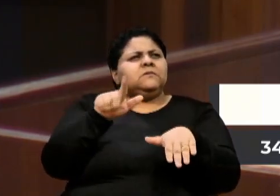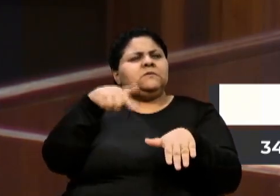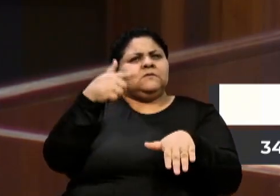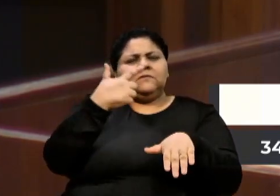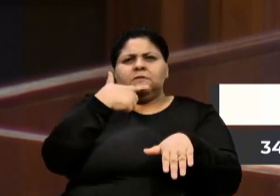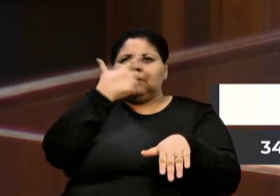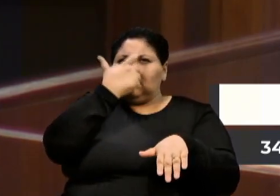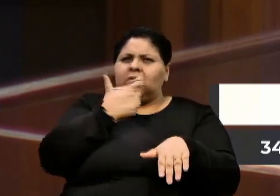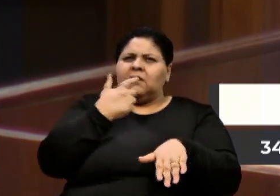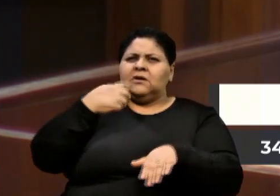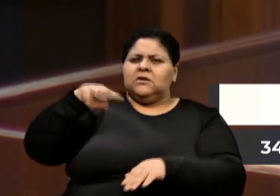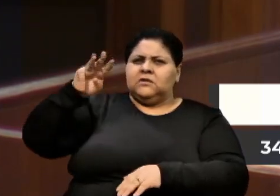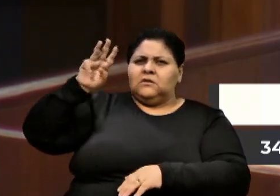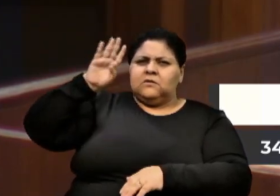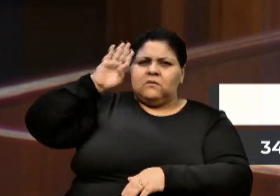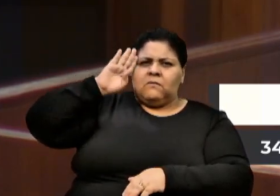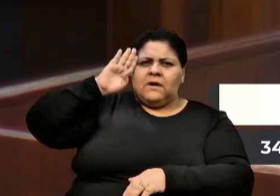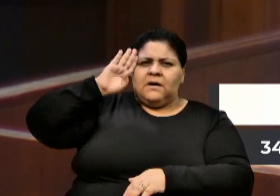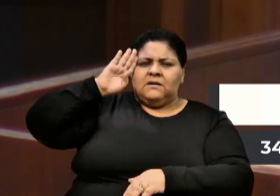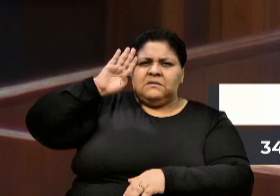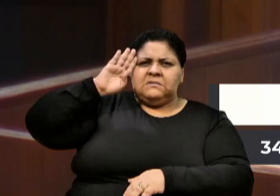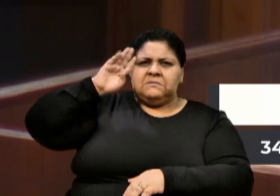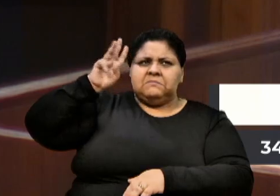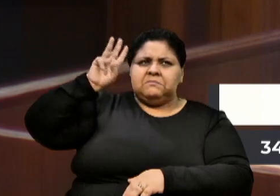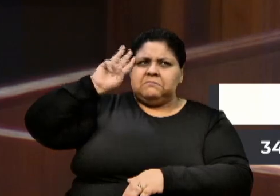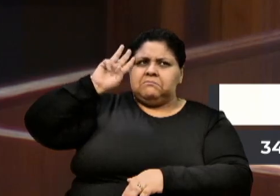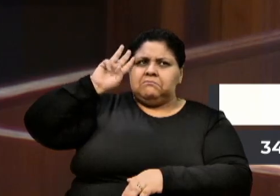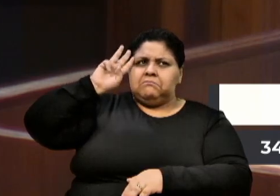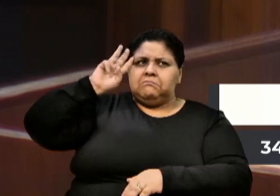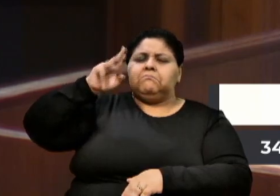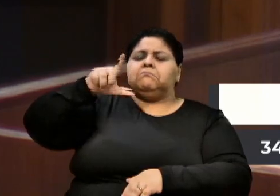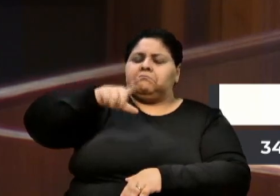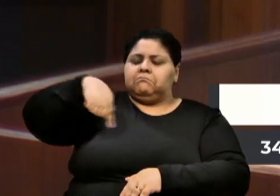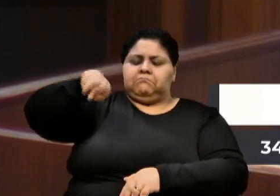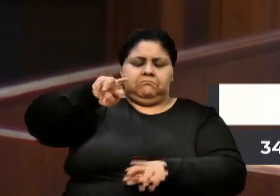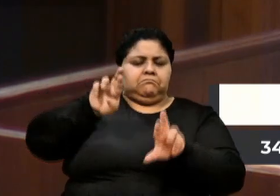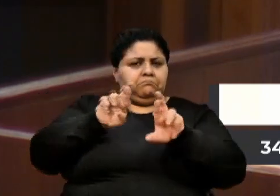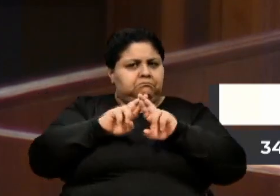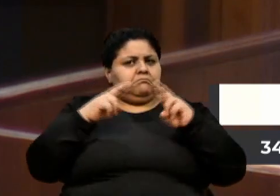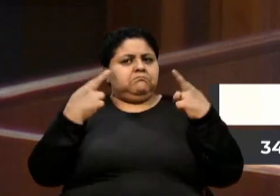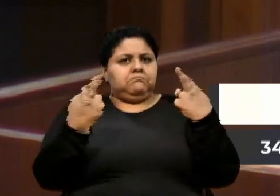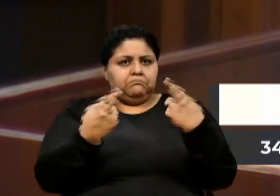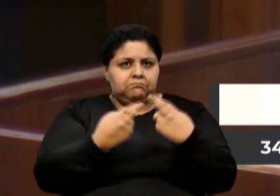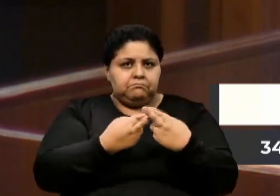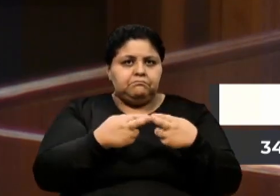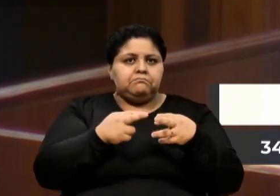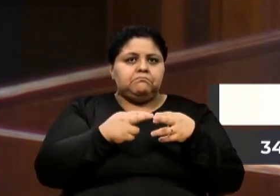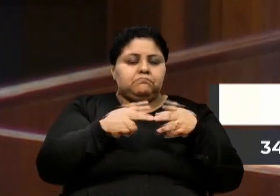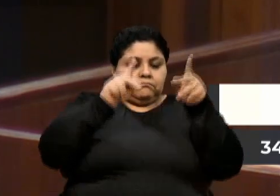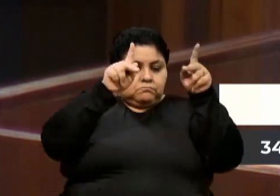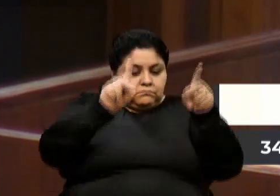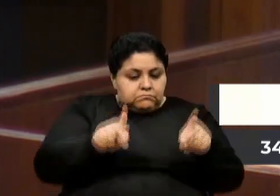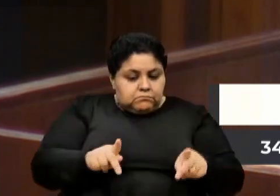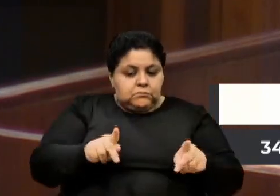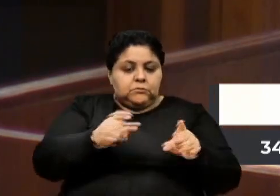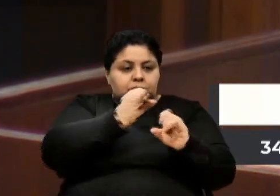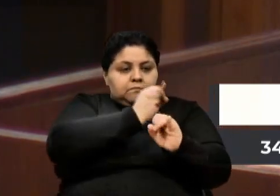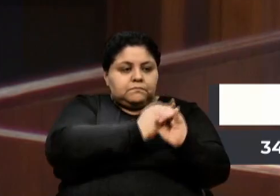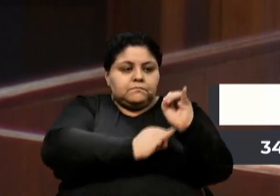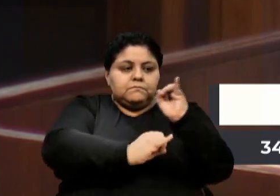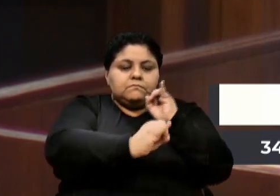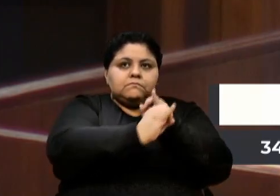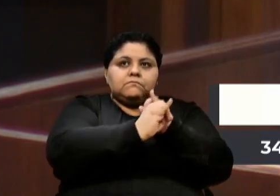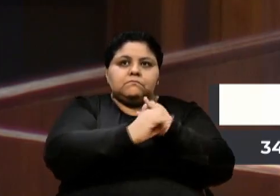quarta-feira ou terça-feira, nós temos uma reunião com este pessoal do Ministério online para